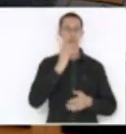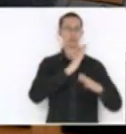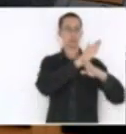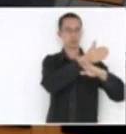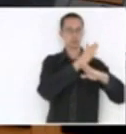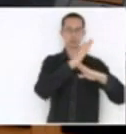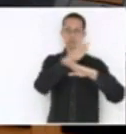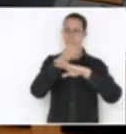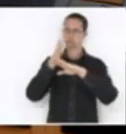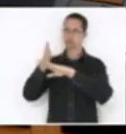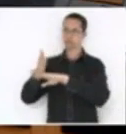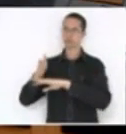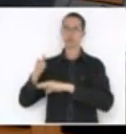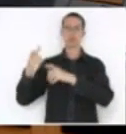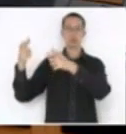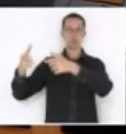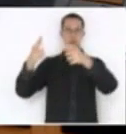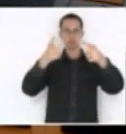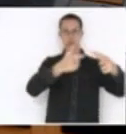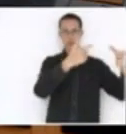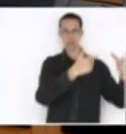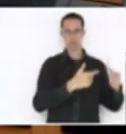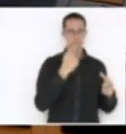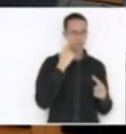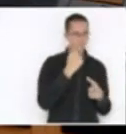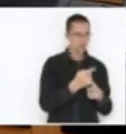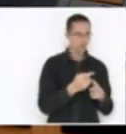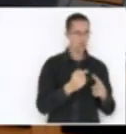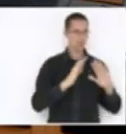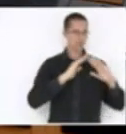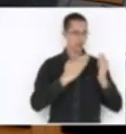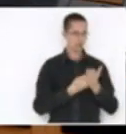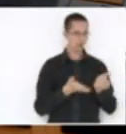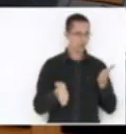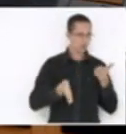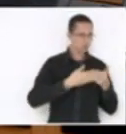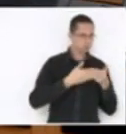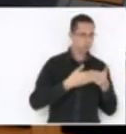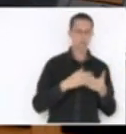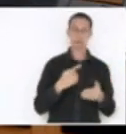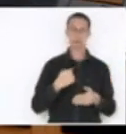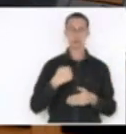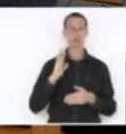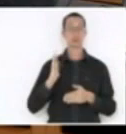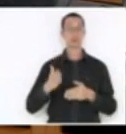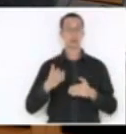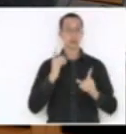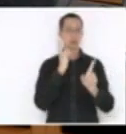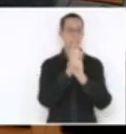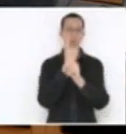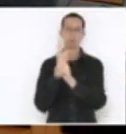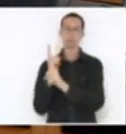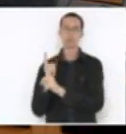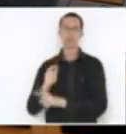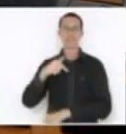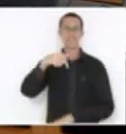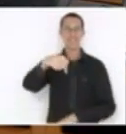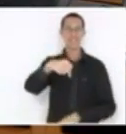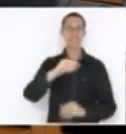e que encontram escolas interditadas, como eu encontrei sete escolas no sul do Estado,